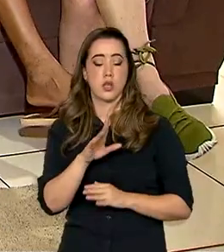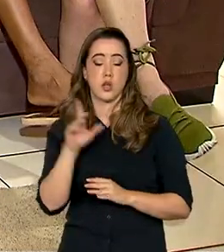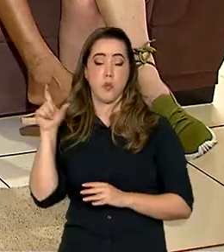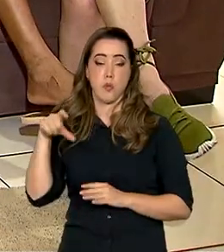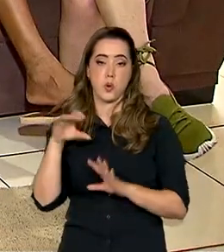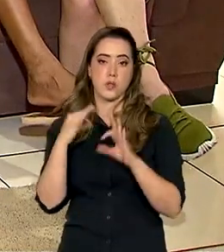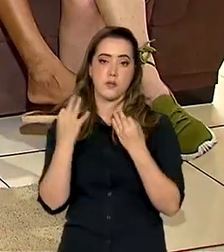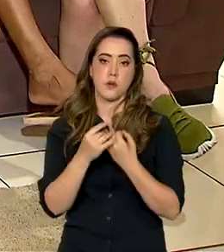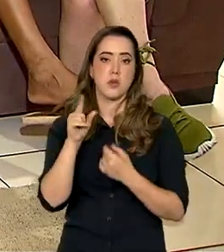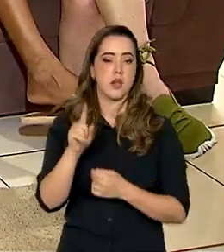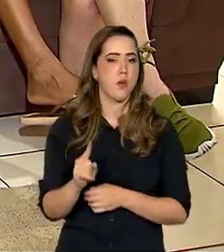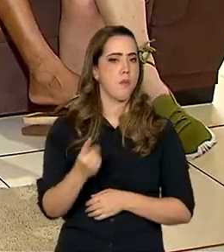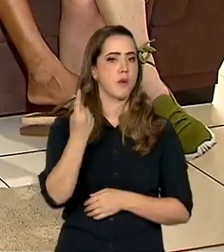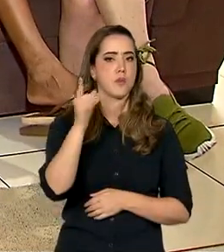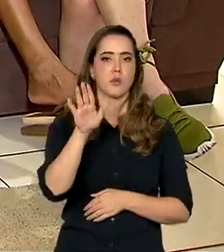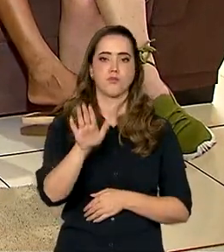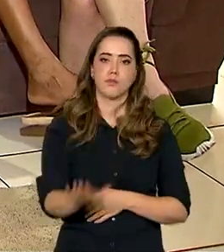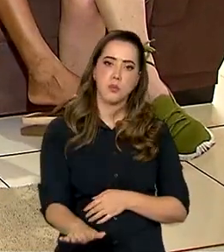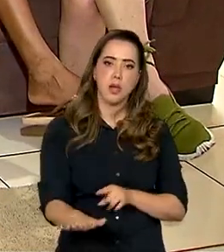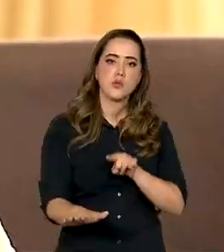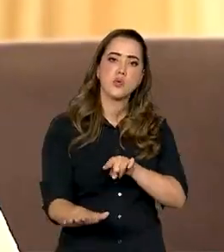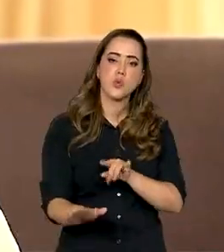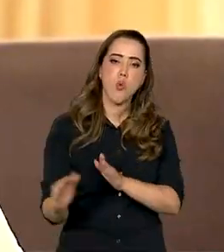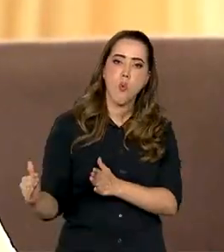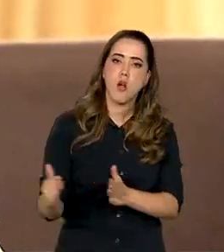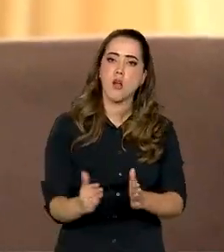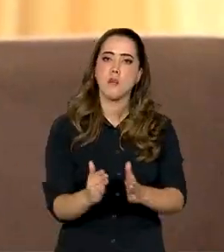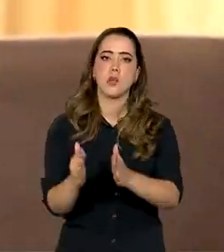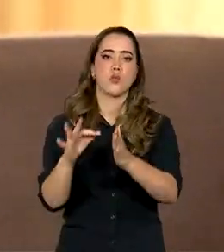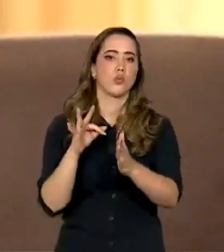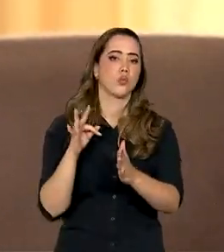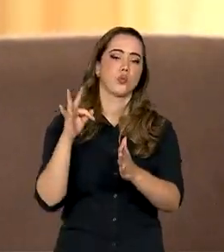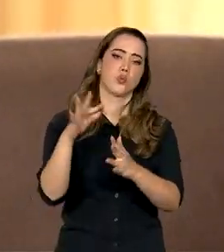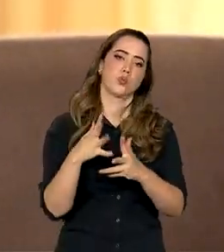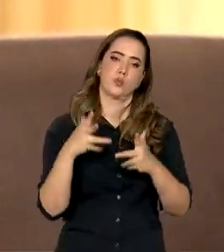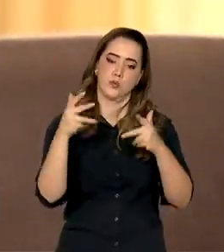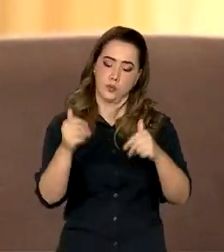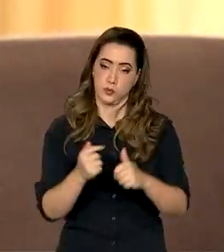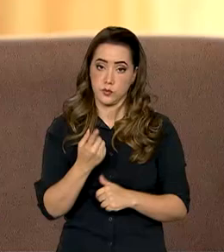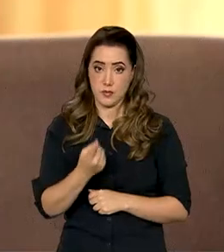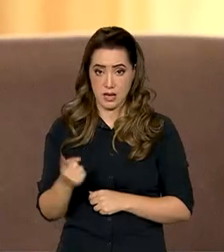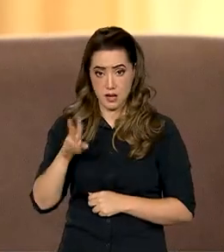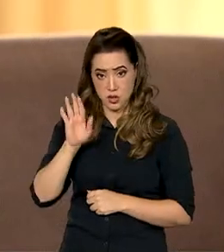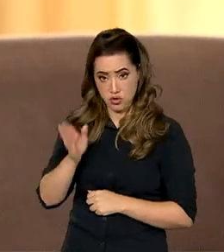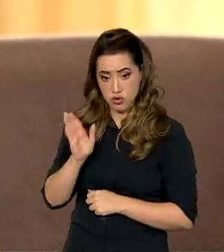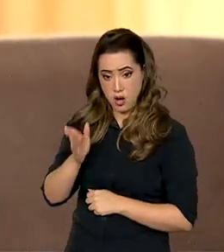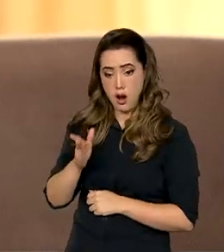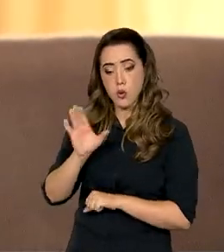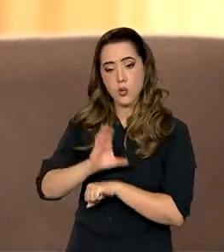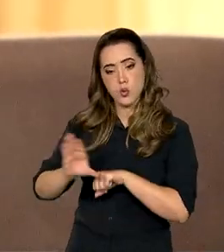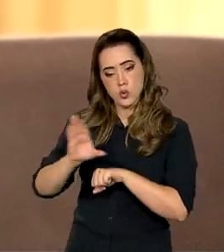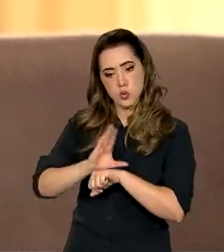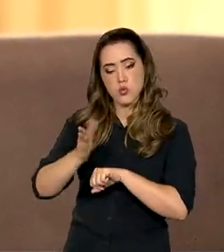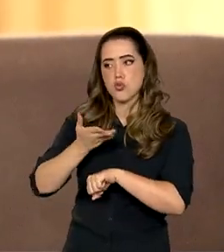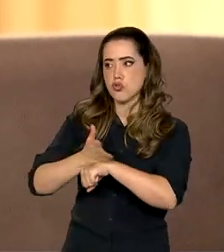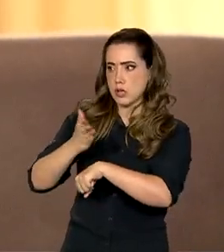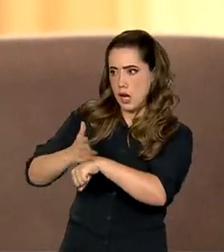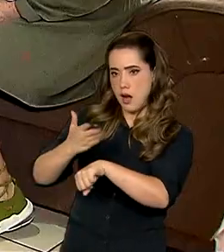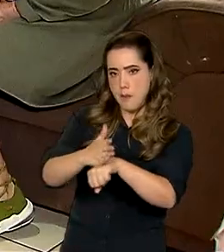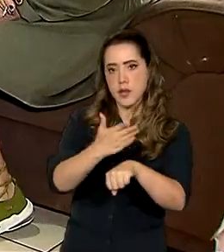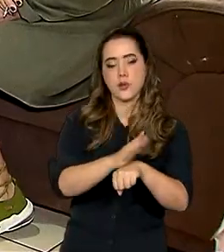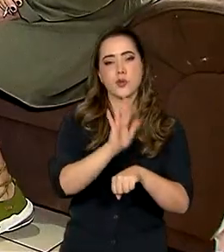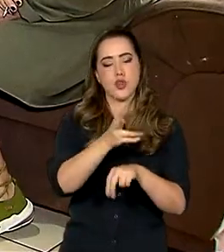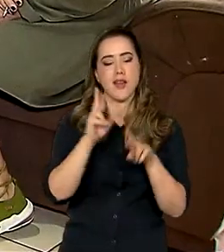é apenas o primeiro passo em direção a um futuro melhor. Ela já está fazendo cursos de qualificação